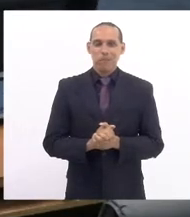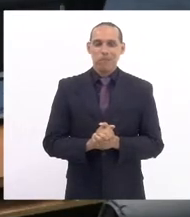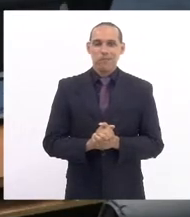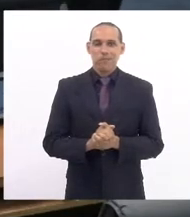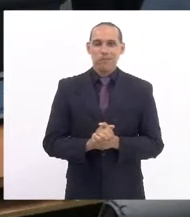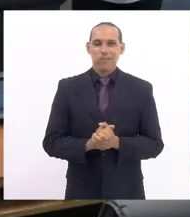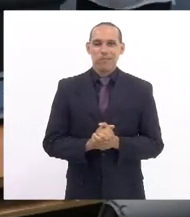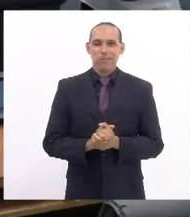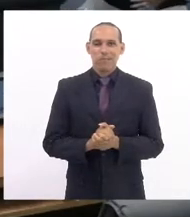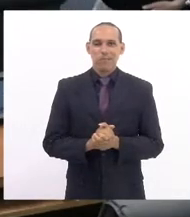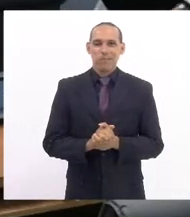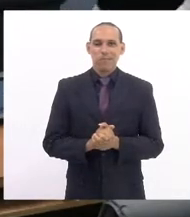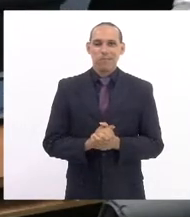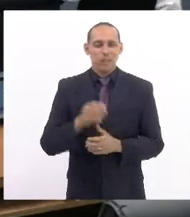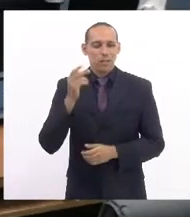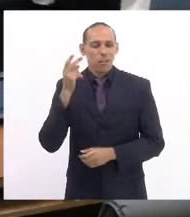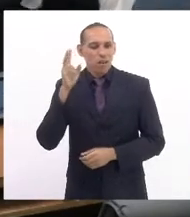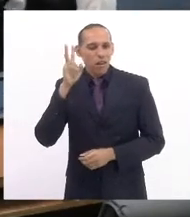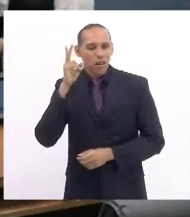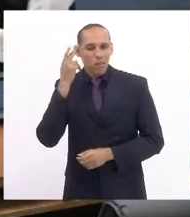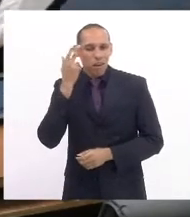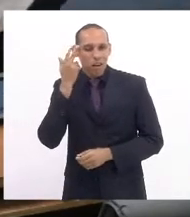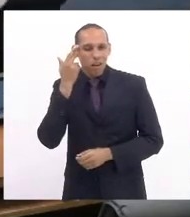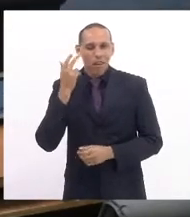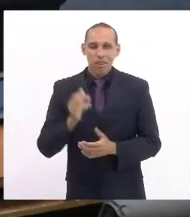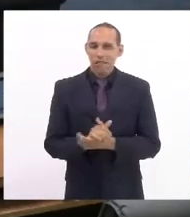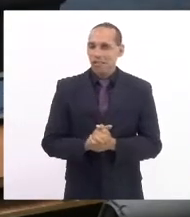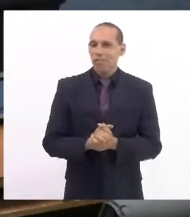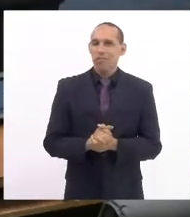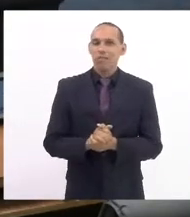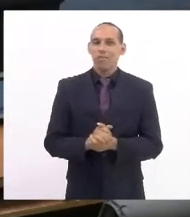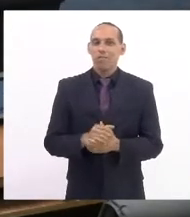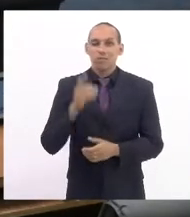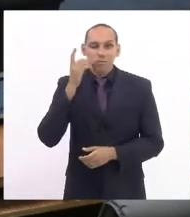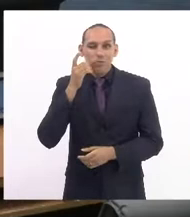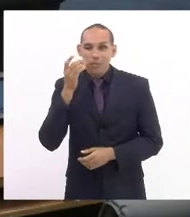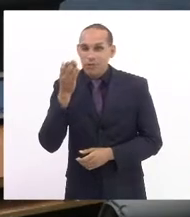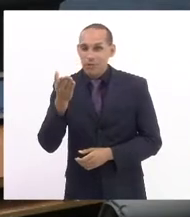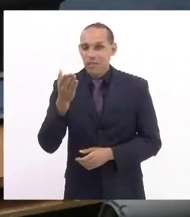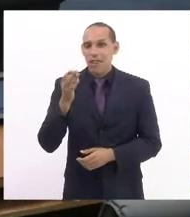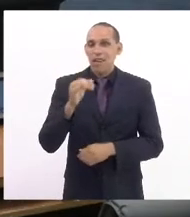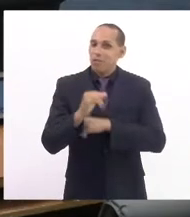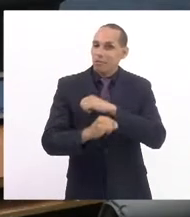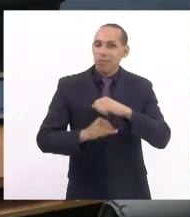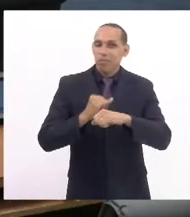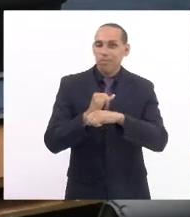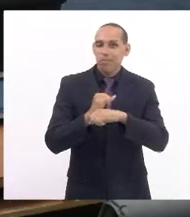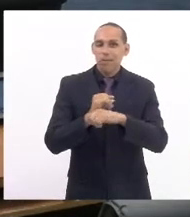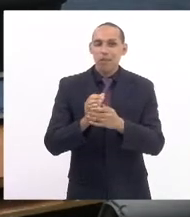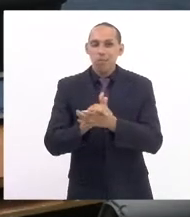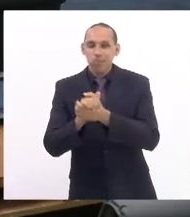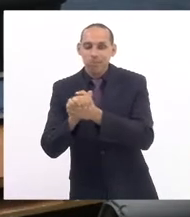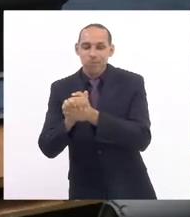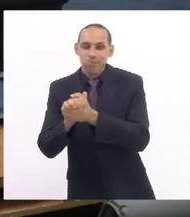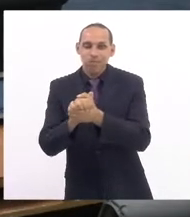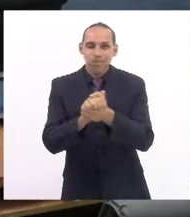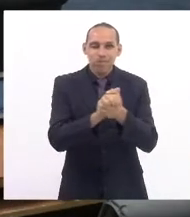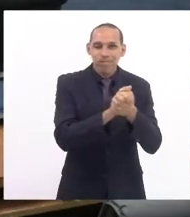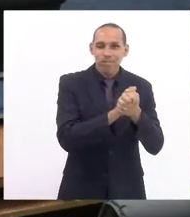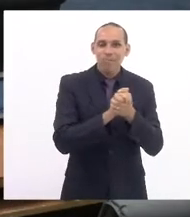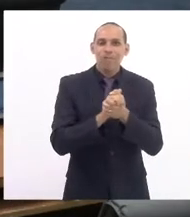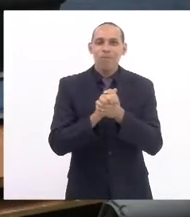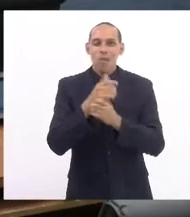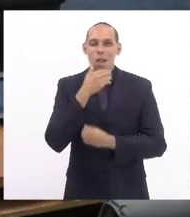Cumprimentar o deputado subtenente Bernardo, da online. Cumprimentar a todos os deputados e